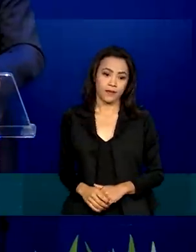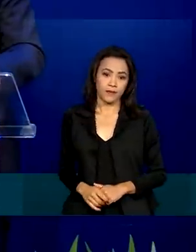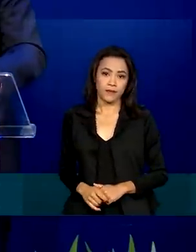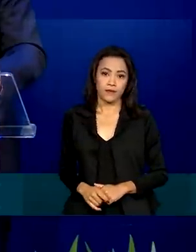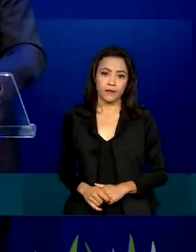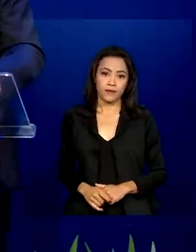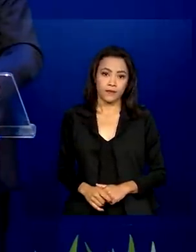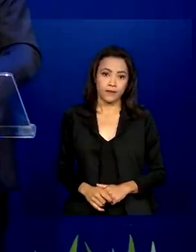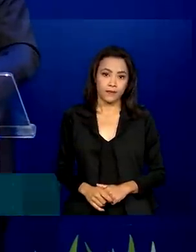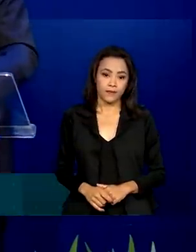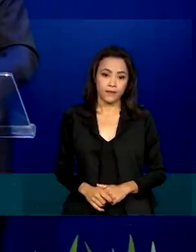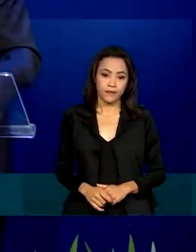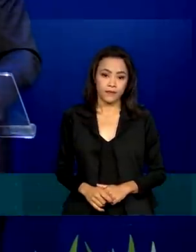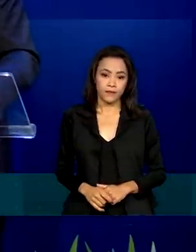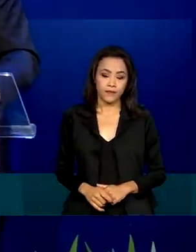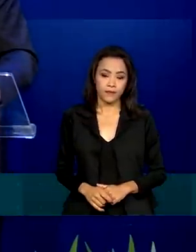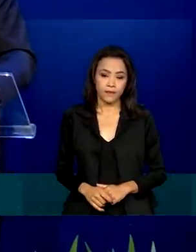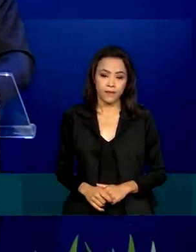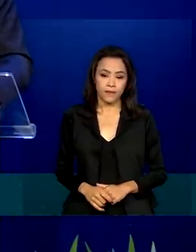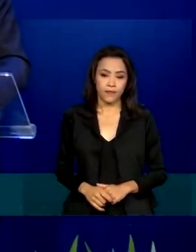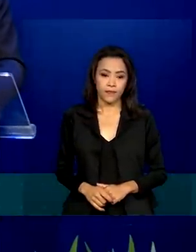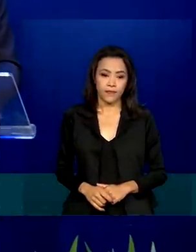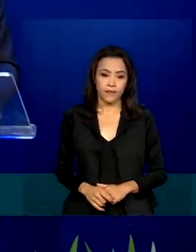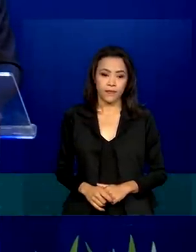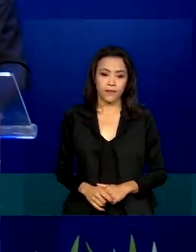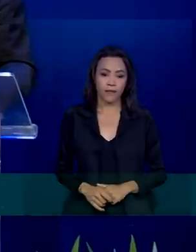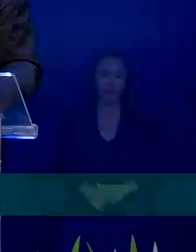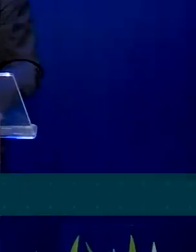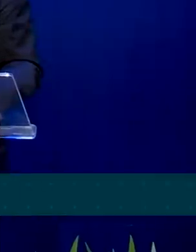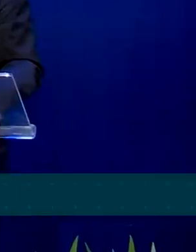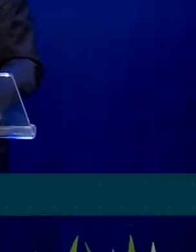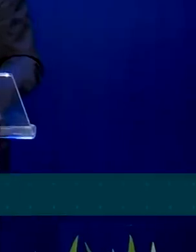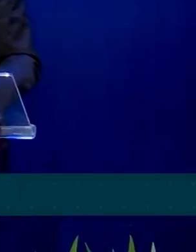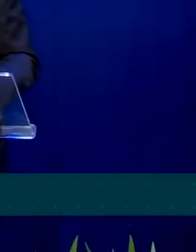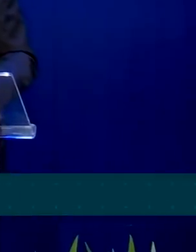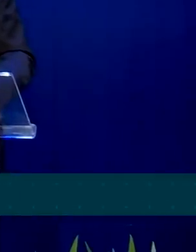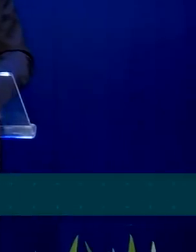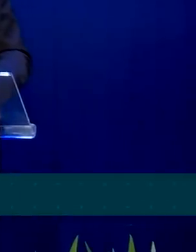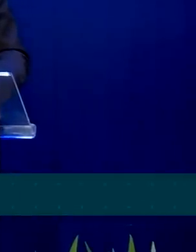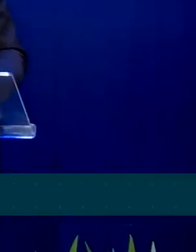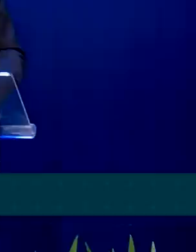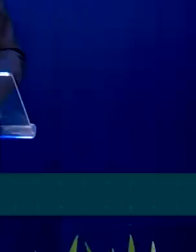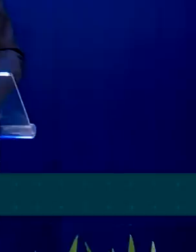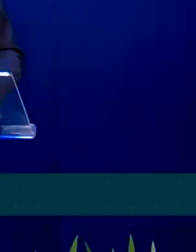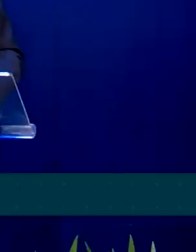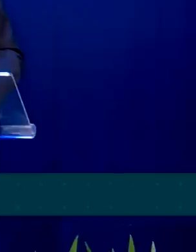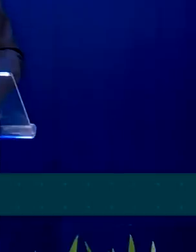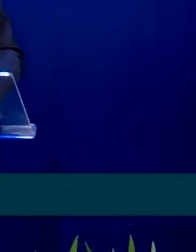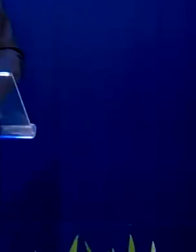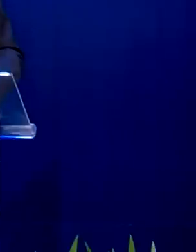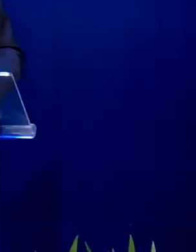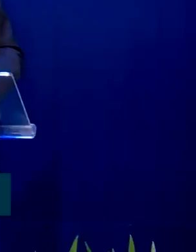que mais devem merecer a atenção de todos nós, porque ela é fundamental,